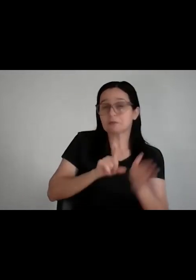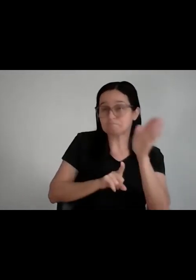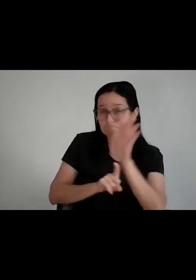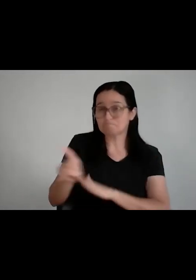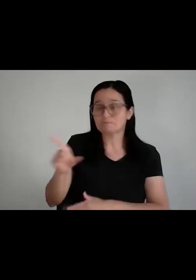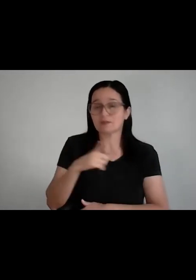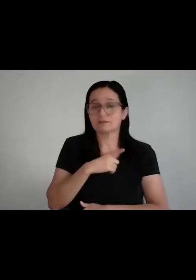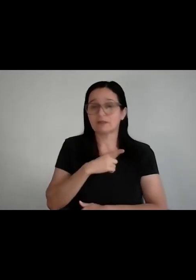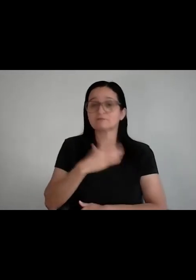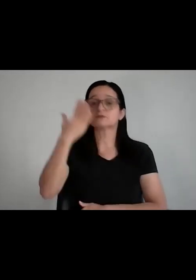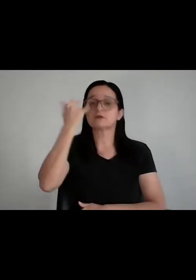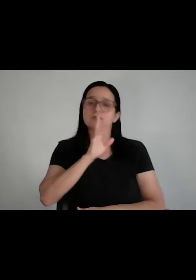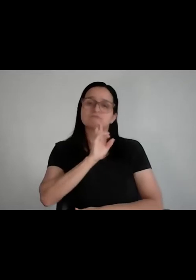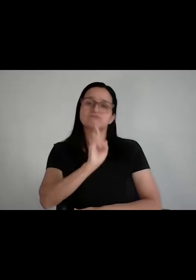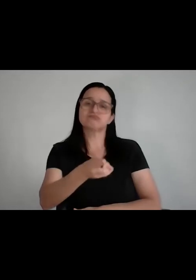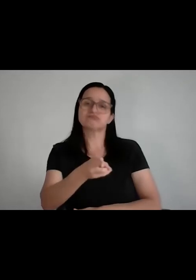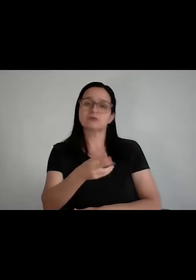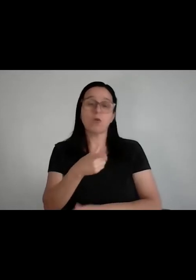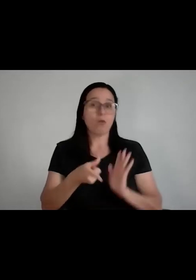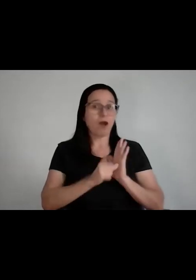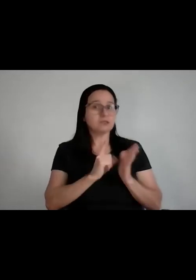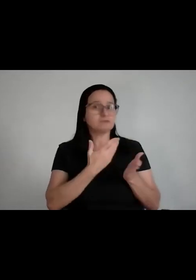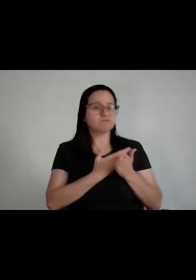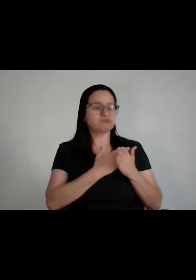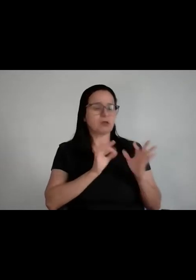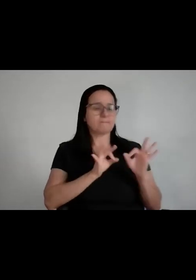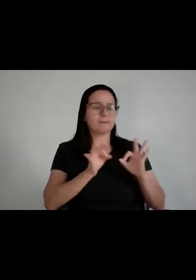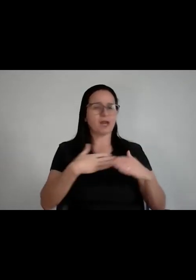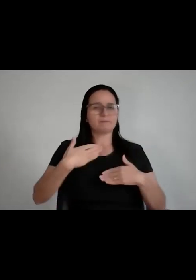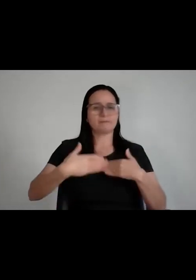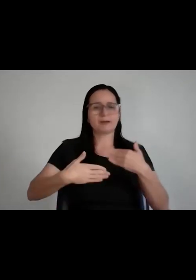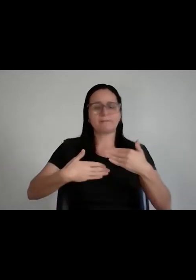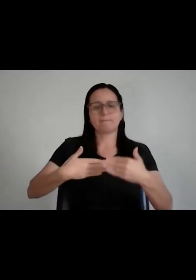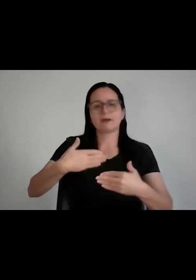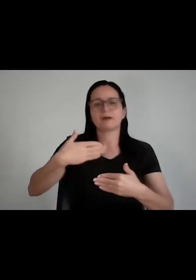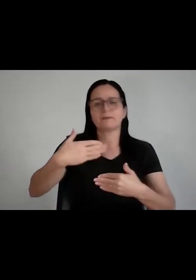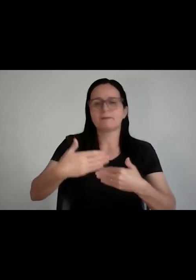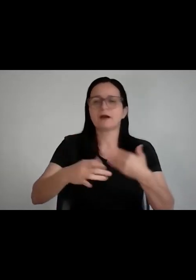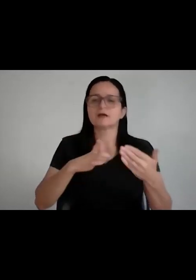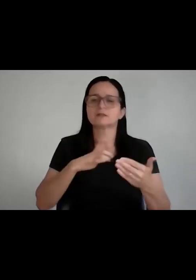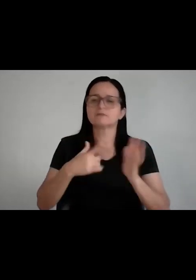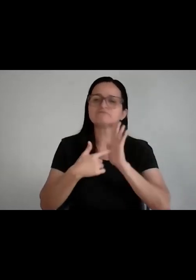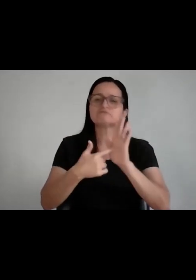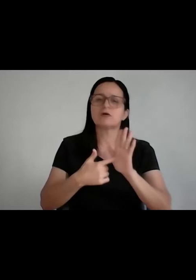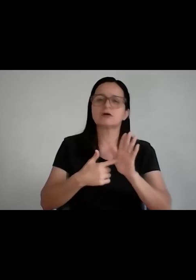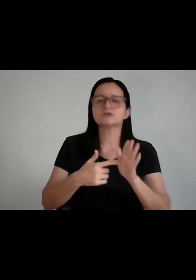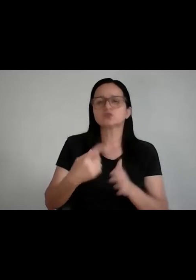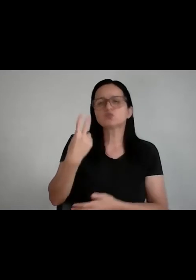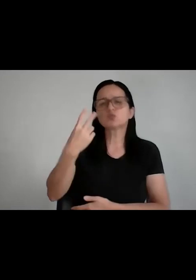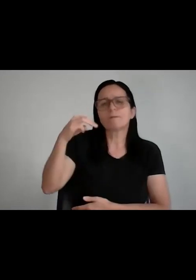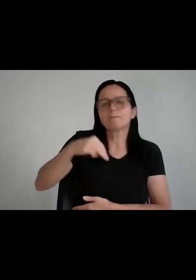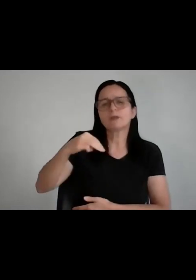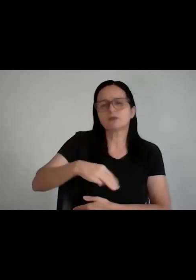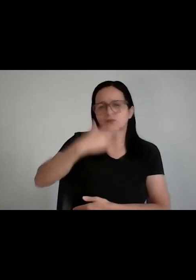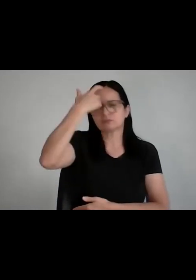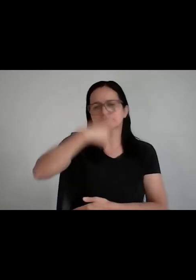você deveria saber responder, ou no mínimo se preparar para elas. Tem o tal de um pitch lá, que é uma apresentação pessoal de dois minutinhos, que você deveria